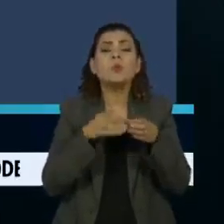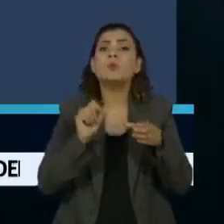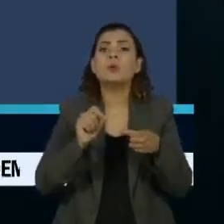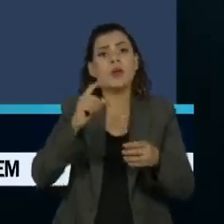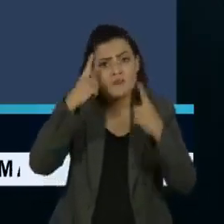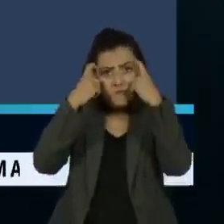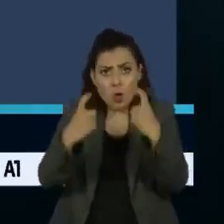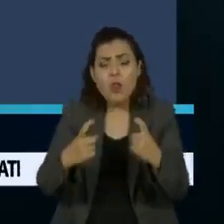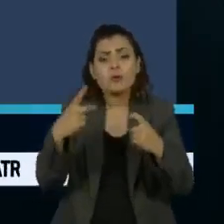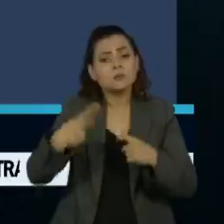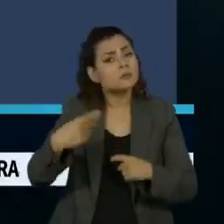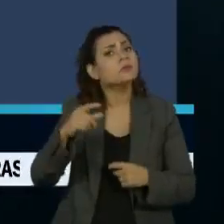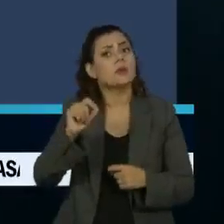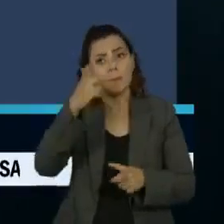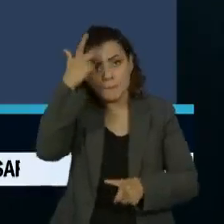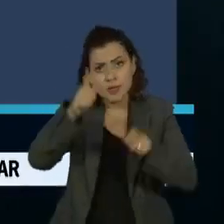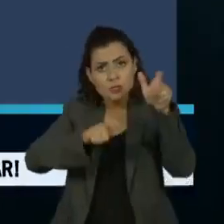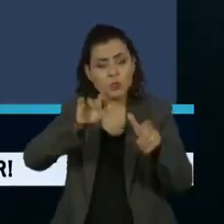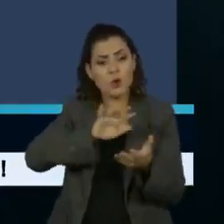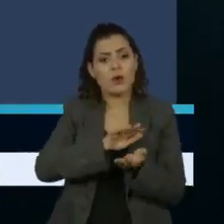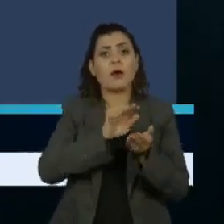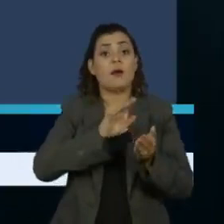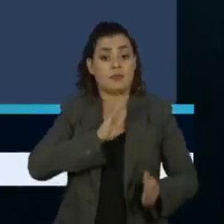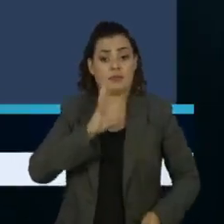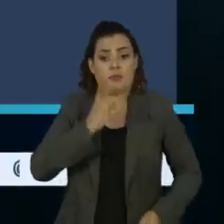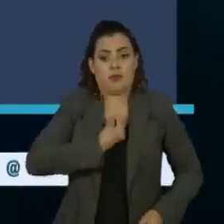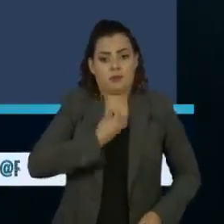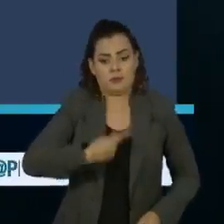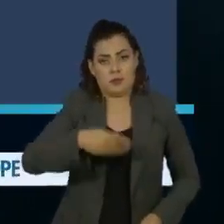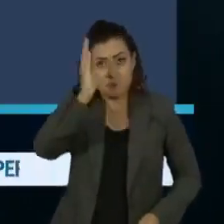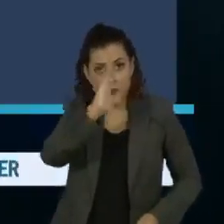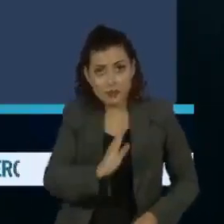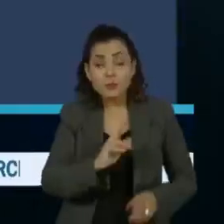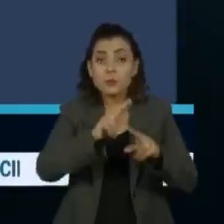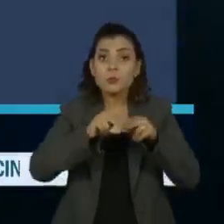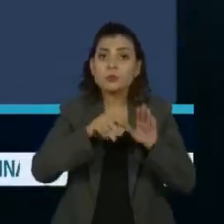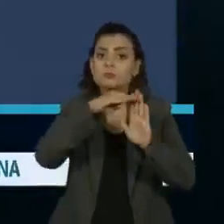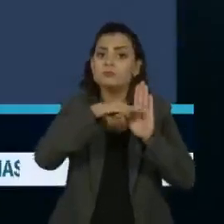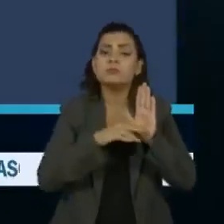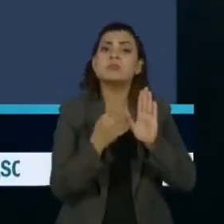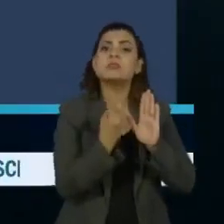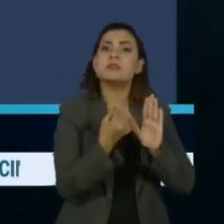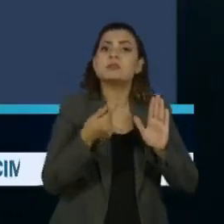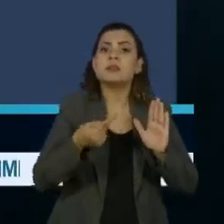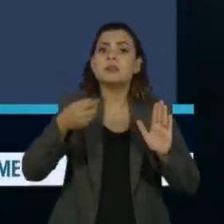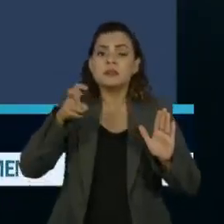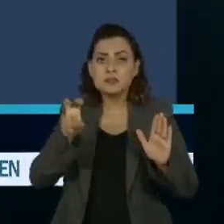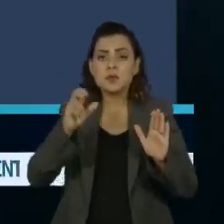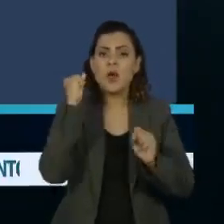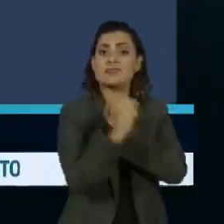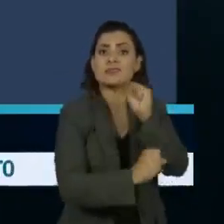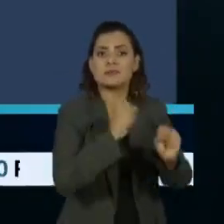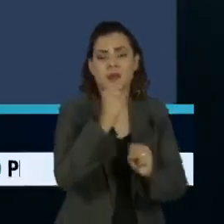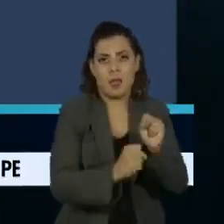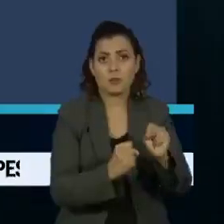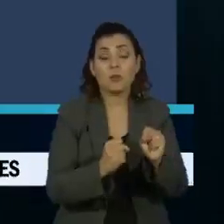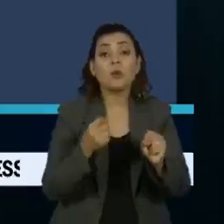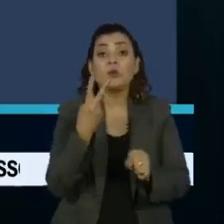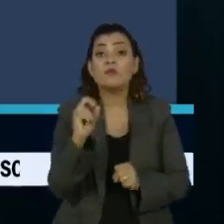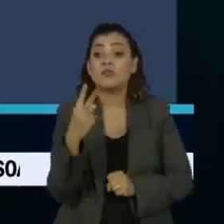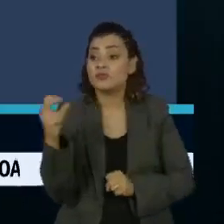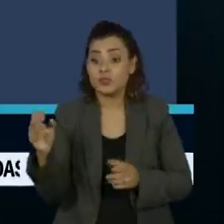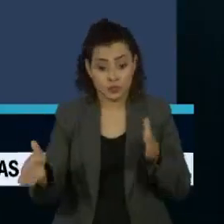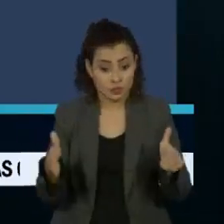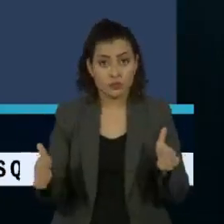violência direcionada às pessoas trans no Brasil. Segundo a entidade, foram 175 assassinatos apenas em